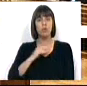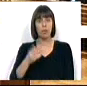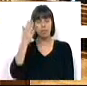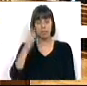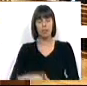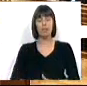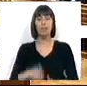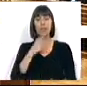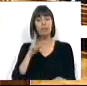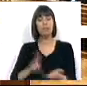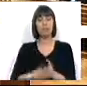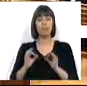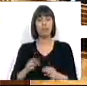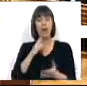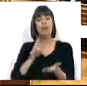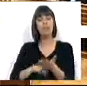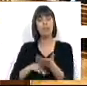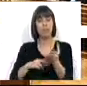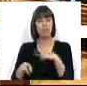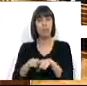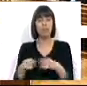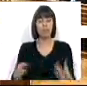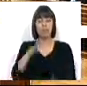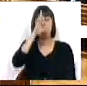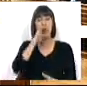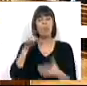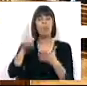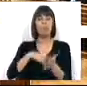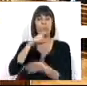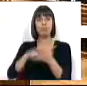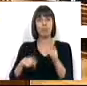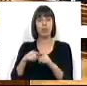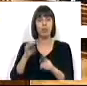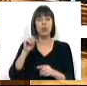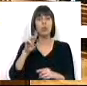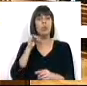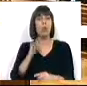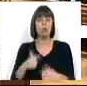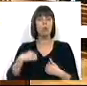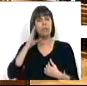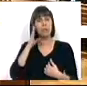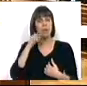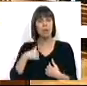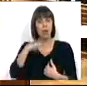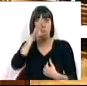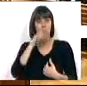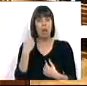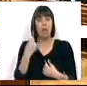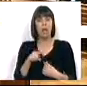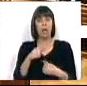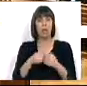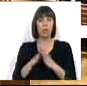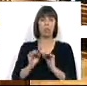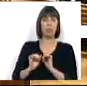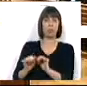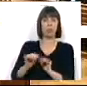De facto, há motivos políticos para que o Governo anule estas subconcessões. Nós sabemos bem que o Governo tem aversão a